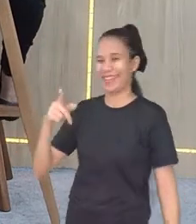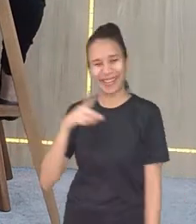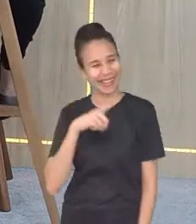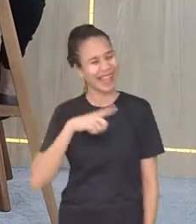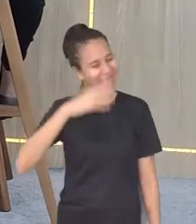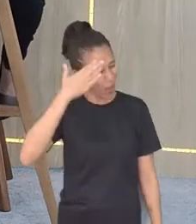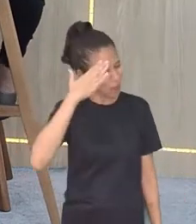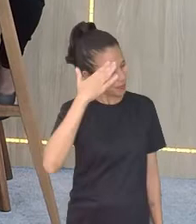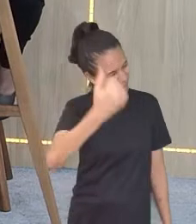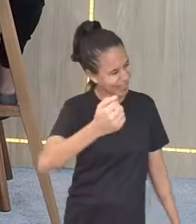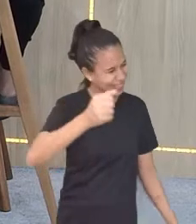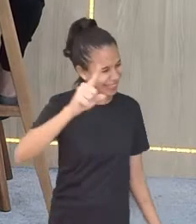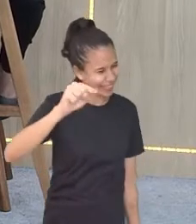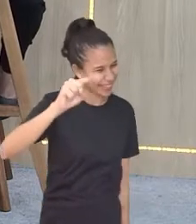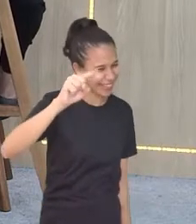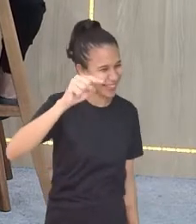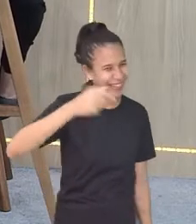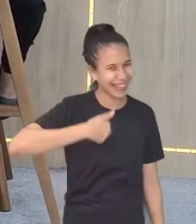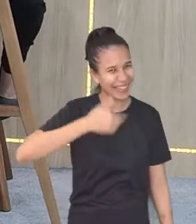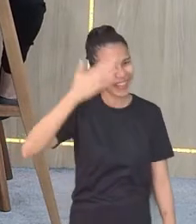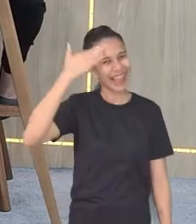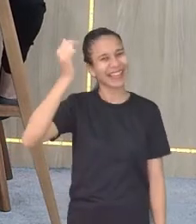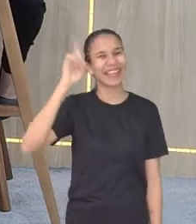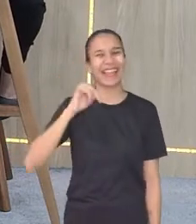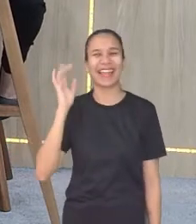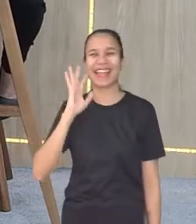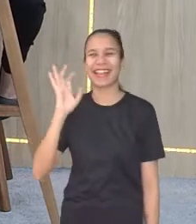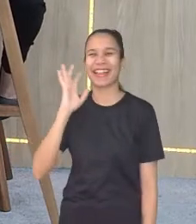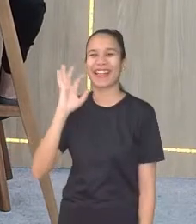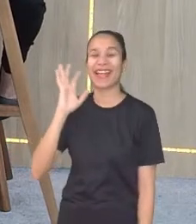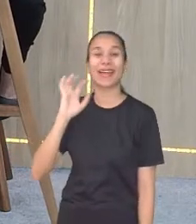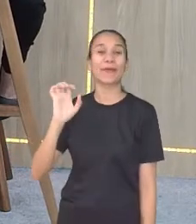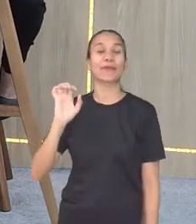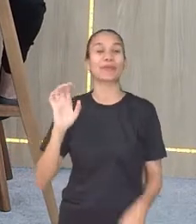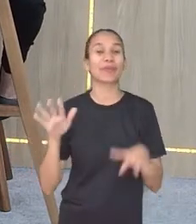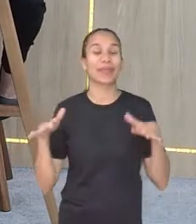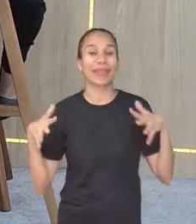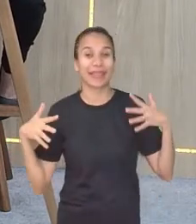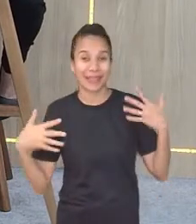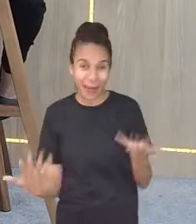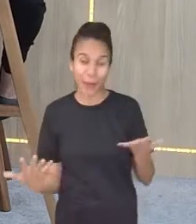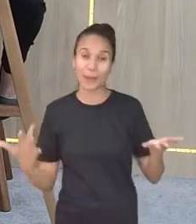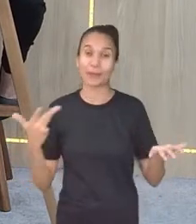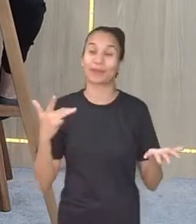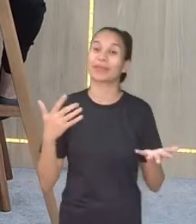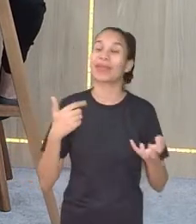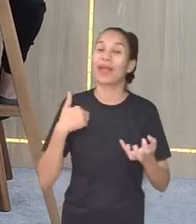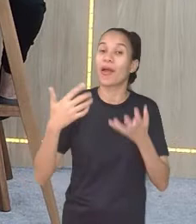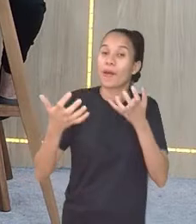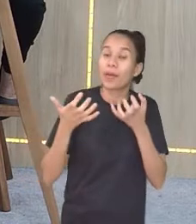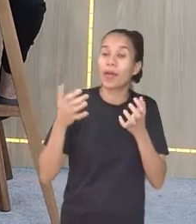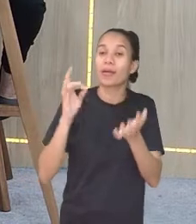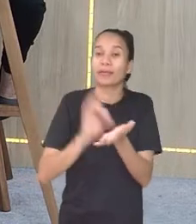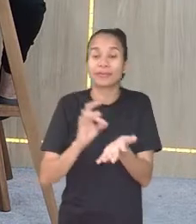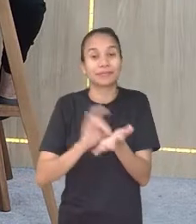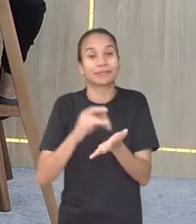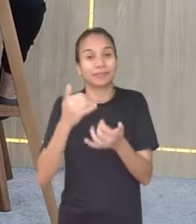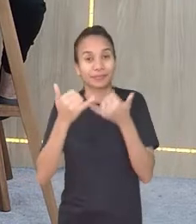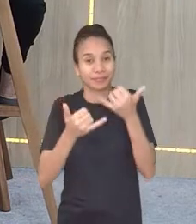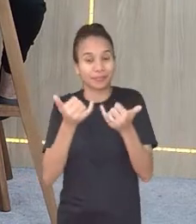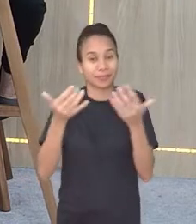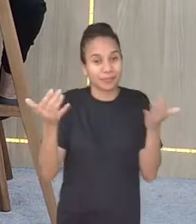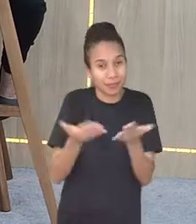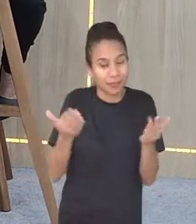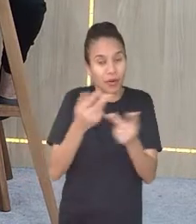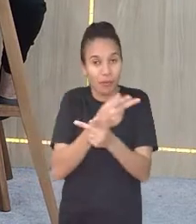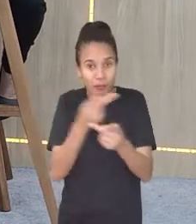Estou sabida, minha gente. Estou sabida. Legal, gente. Então, o que eu quero com essa brincadeira é